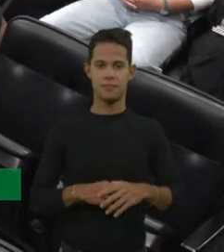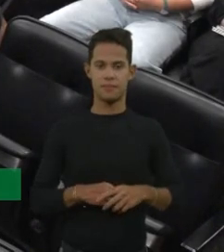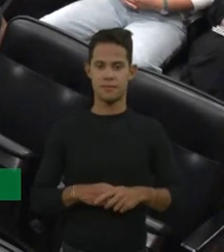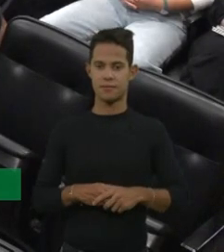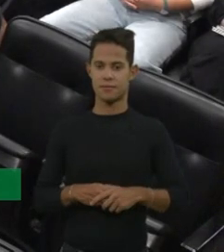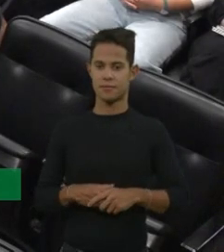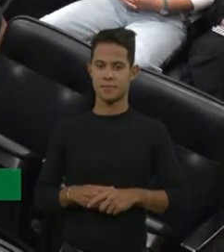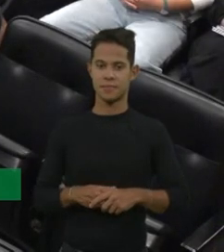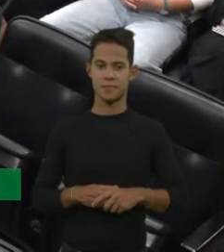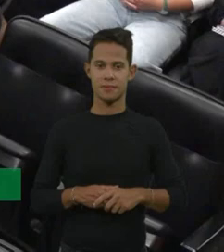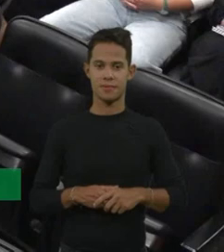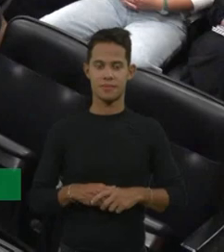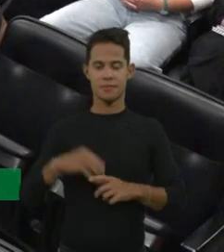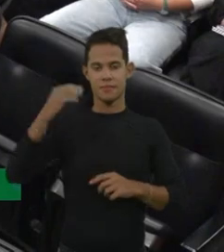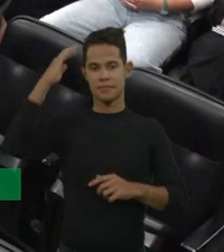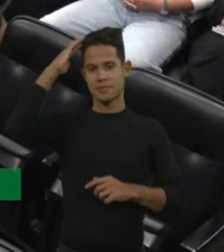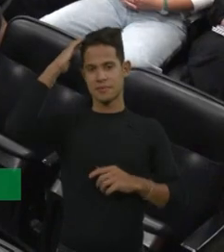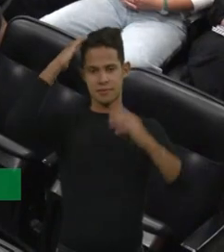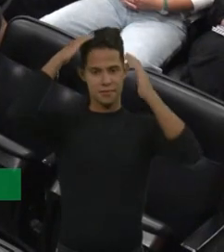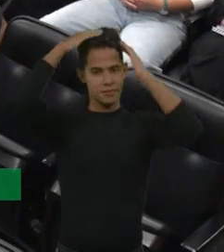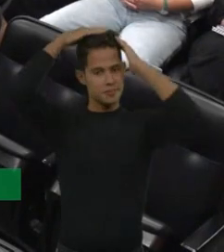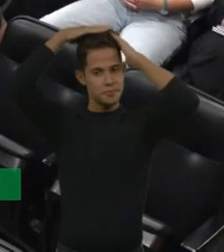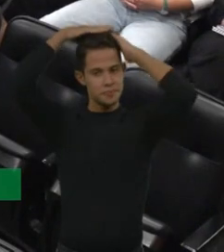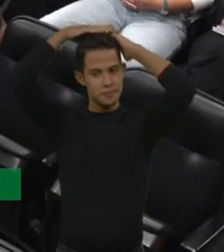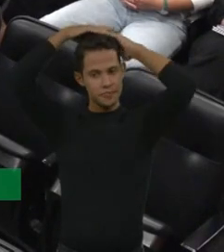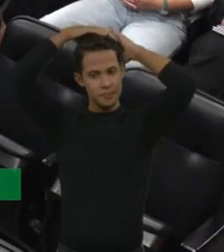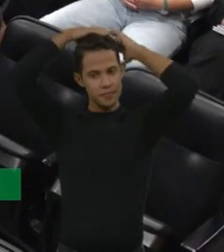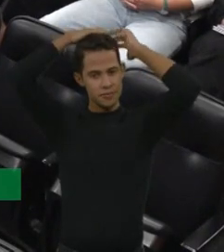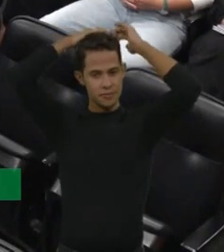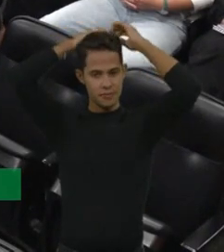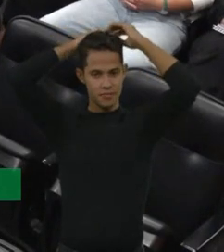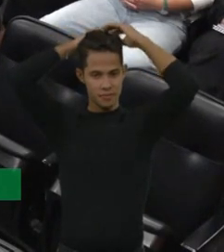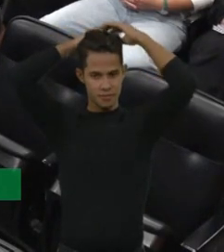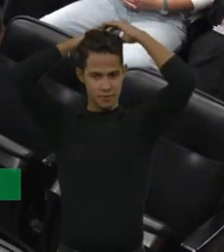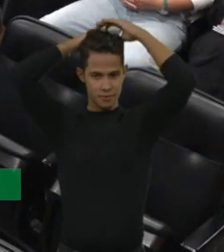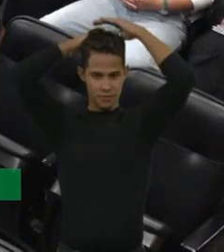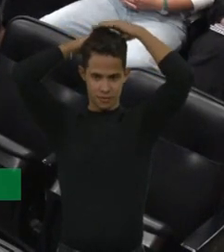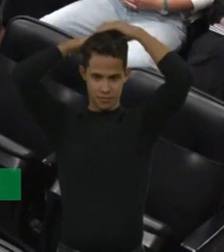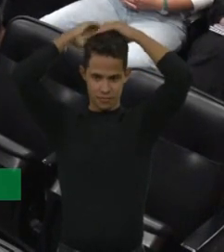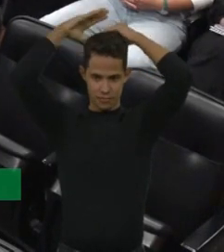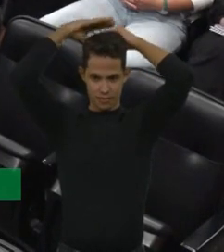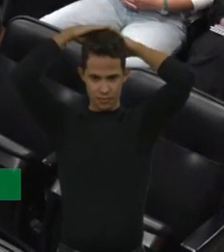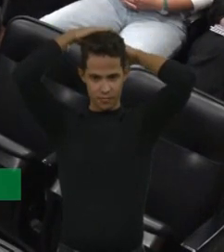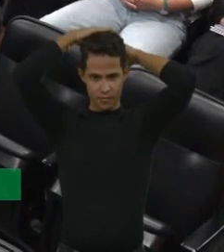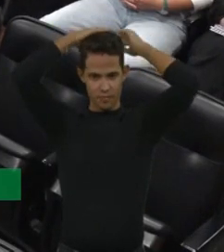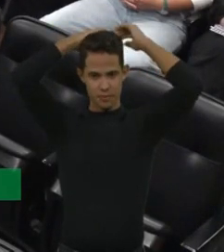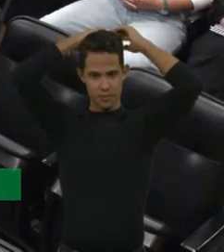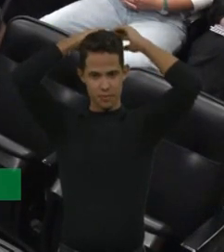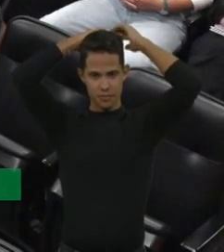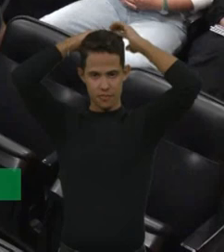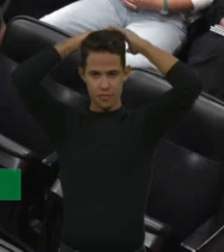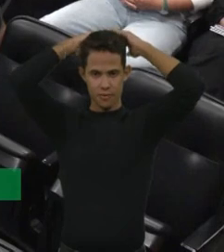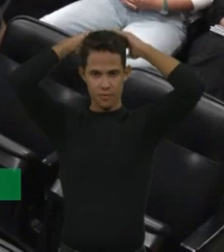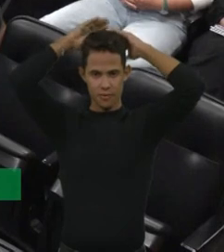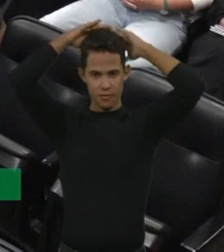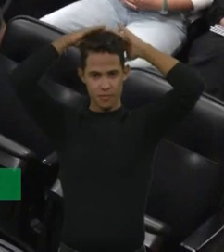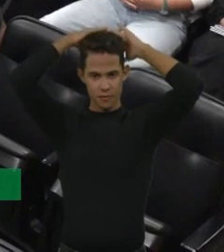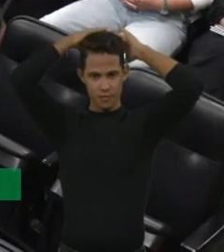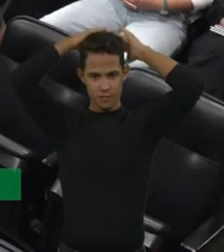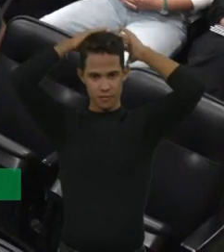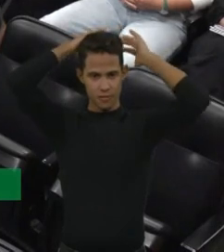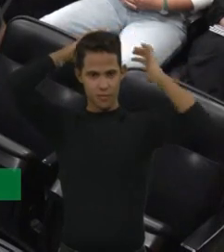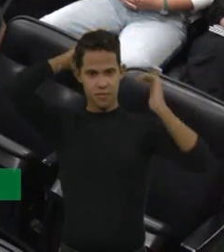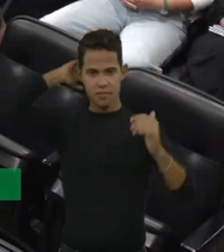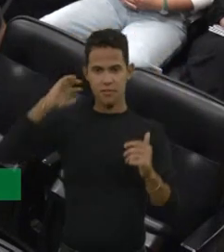Ai. Mas já faz 3 meses que ele está em joem brilho. Então, você tem um pedido de intestino, o intestino dele